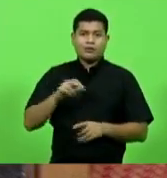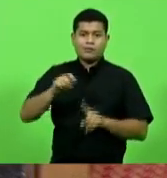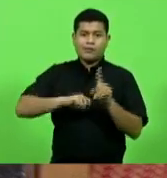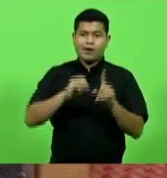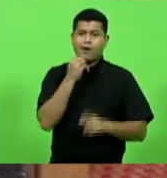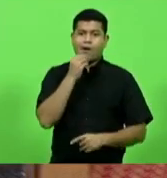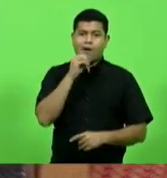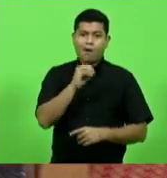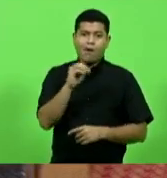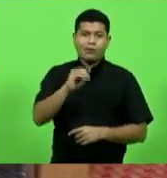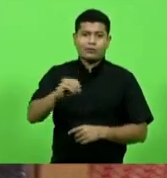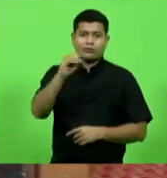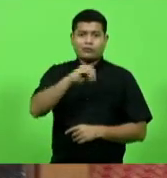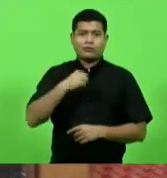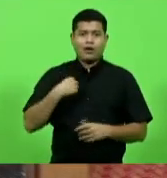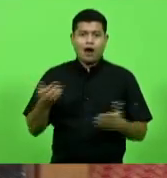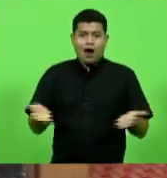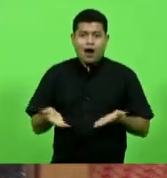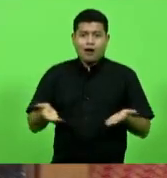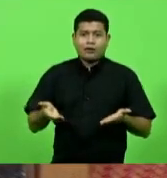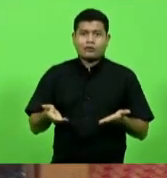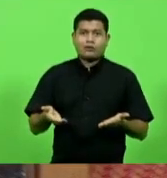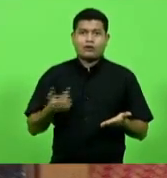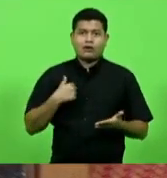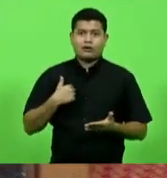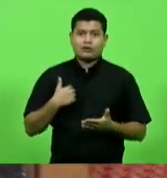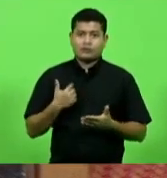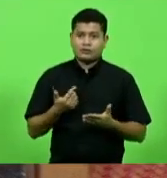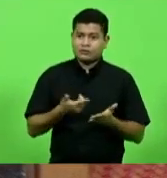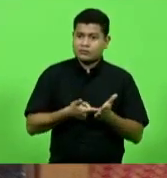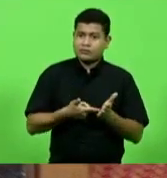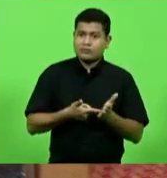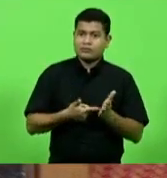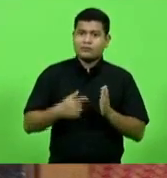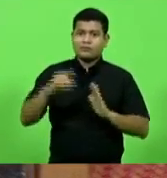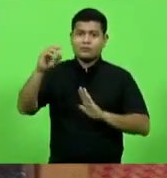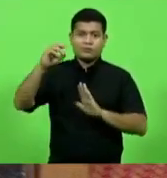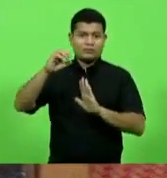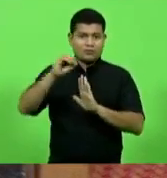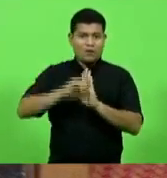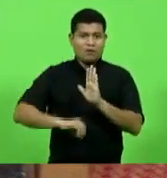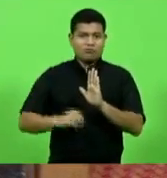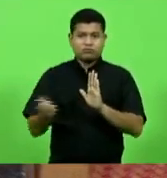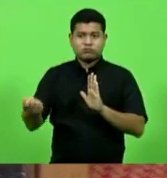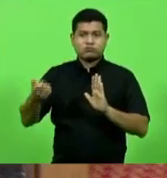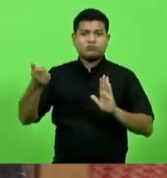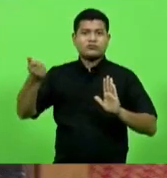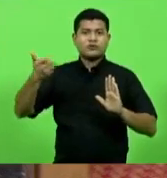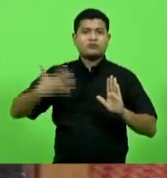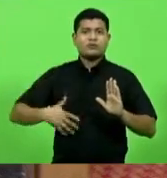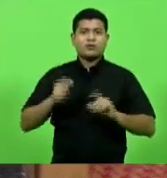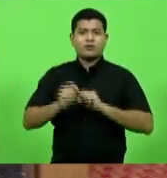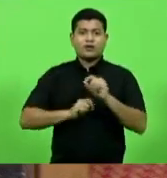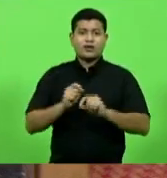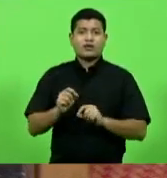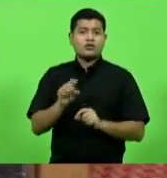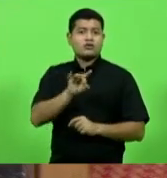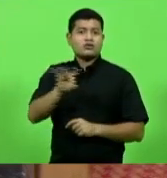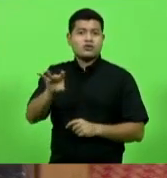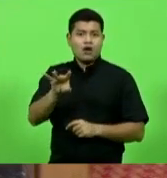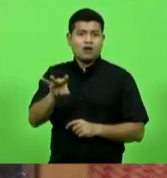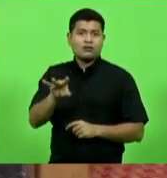ofício aqui do departamento nacional de infraestrutura e transporte só vão sargento Lima